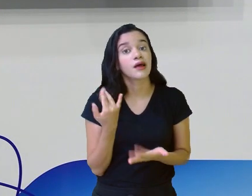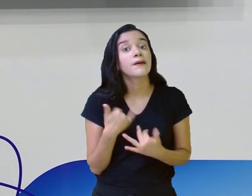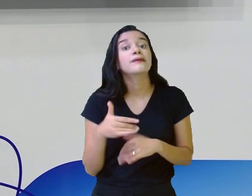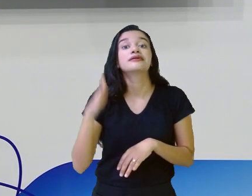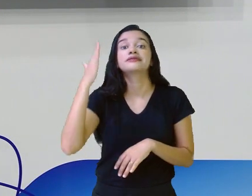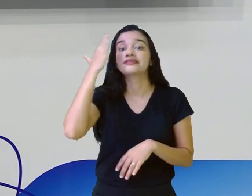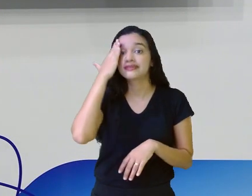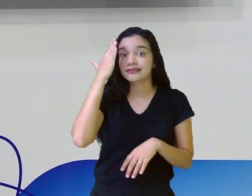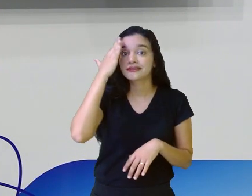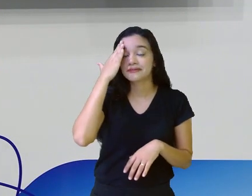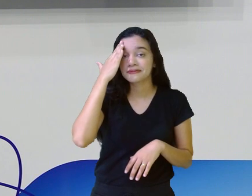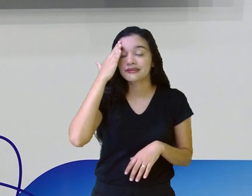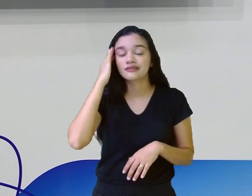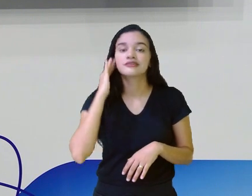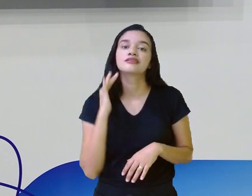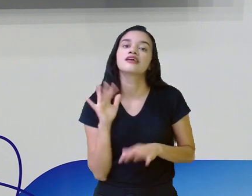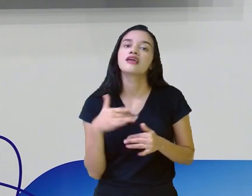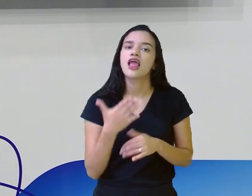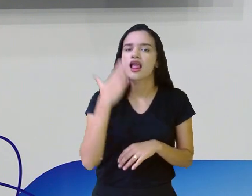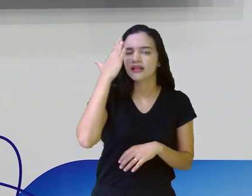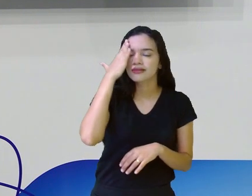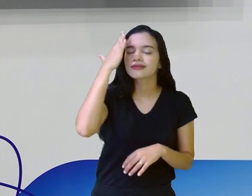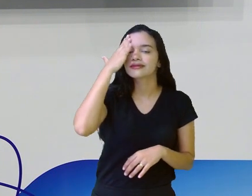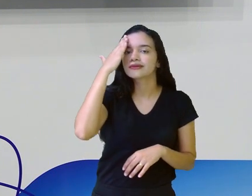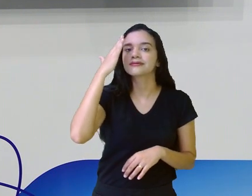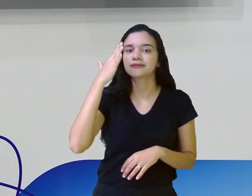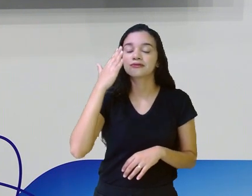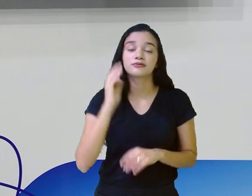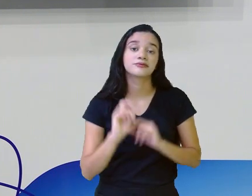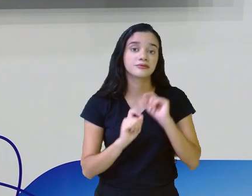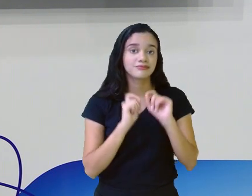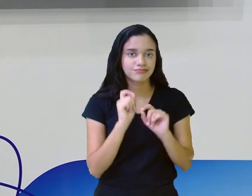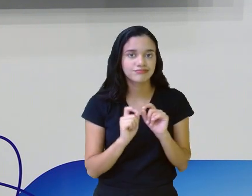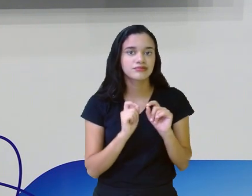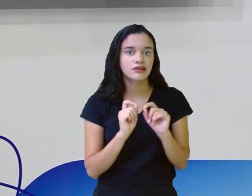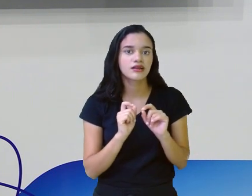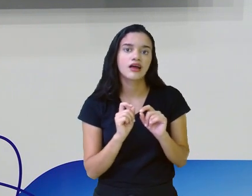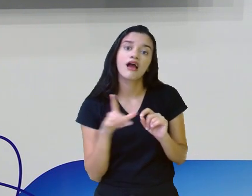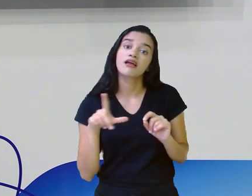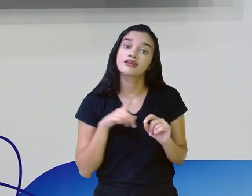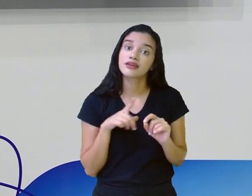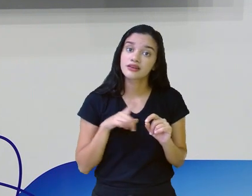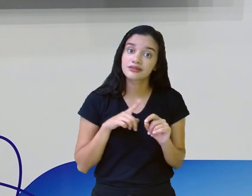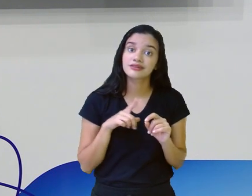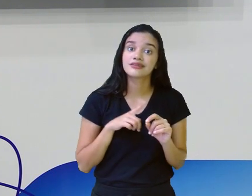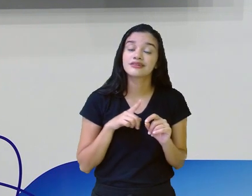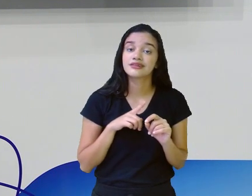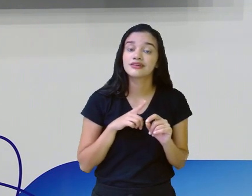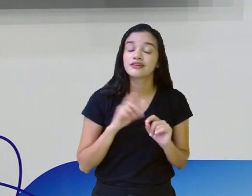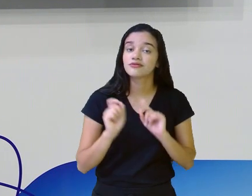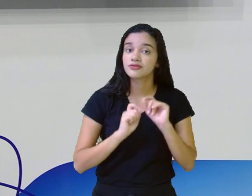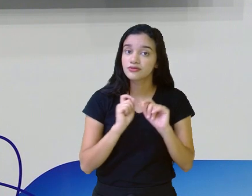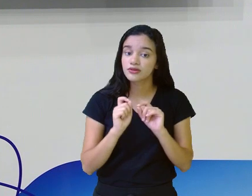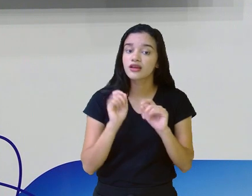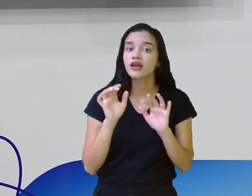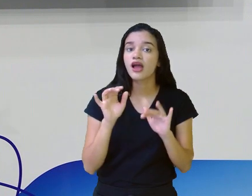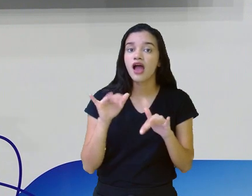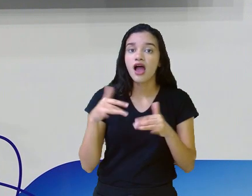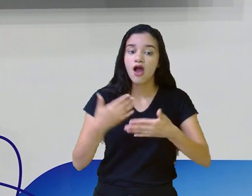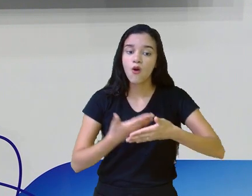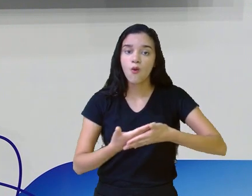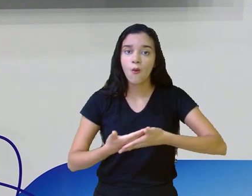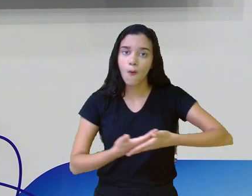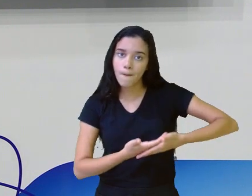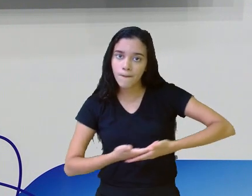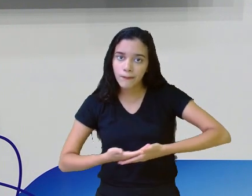entendimento aí, ele entendeu que foi isso que deve ter acontecido para se dar